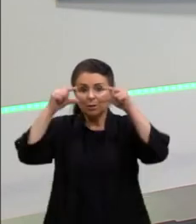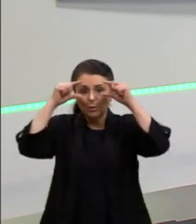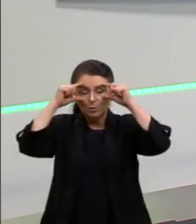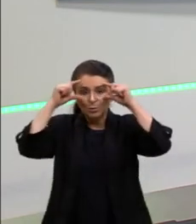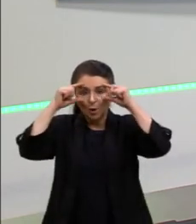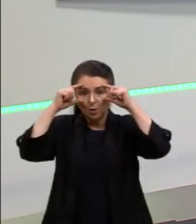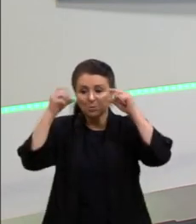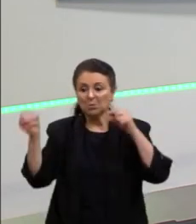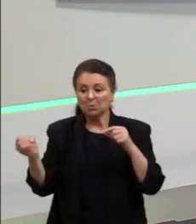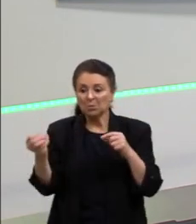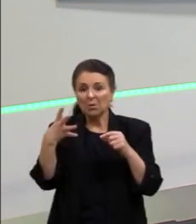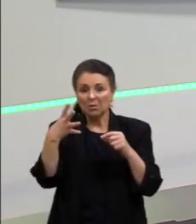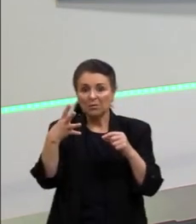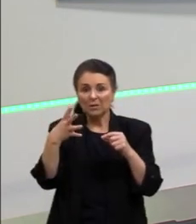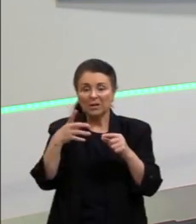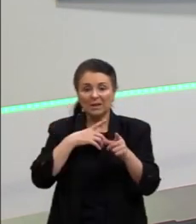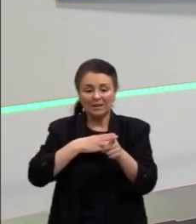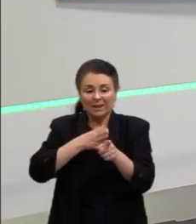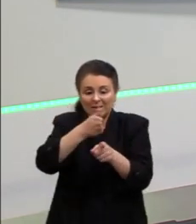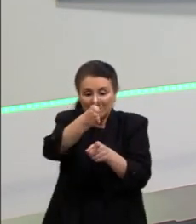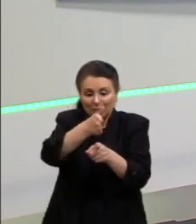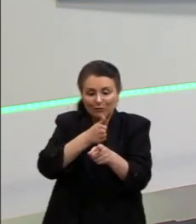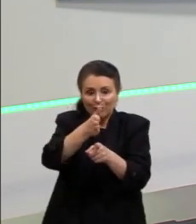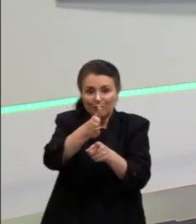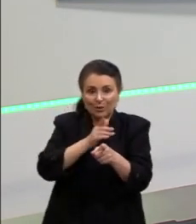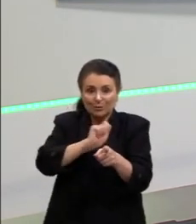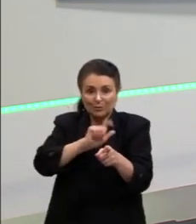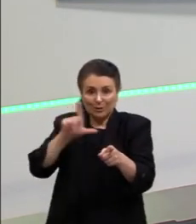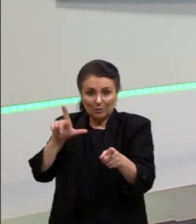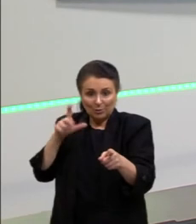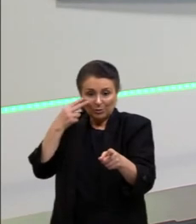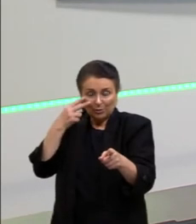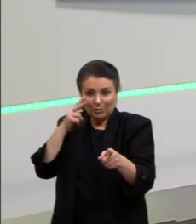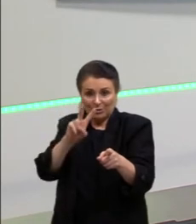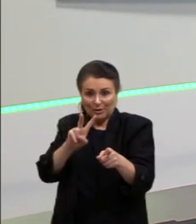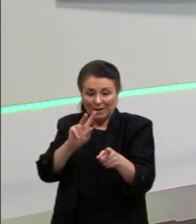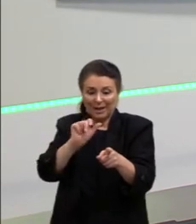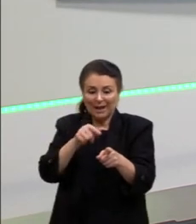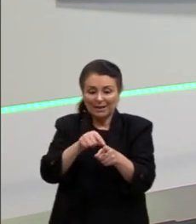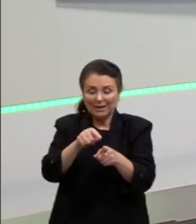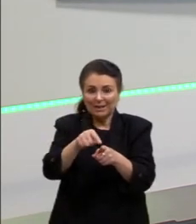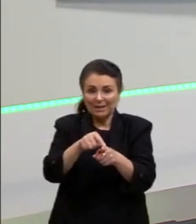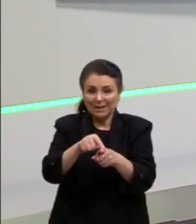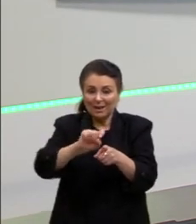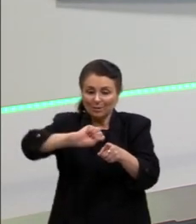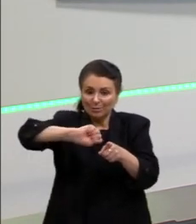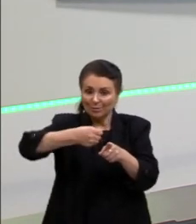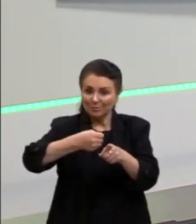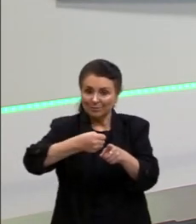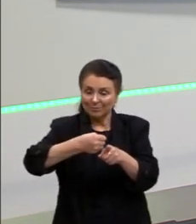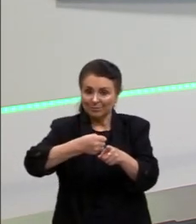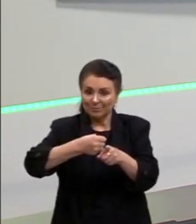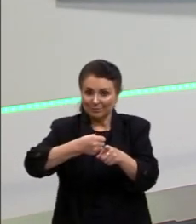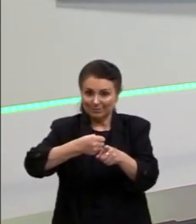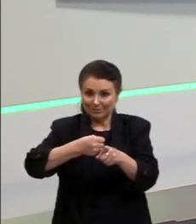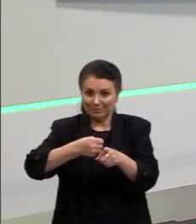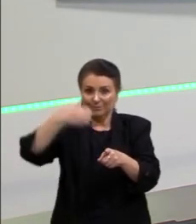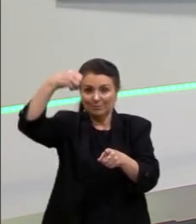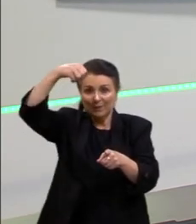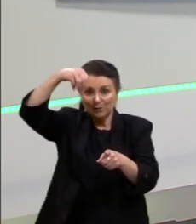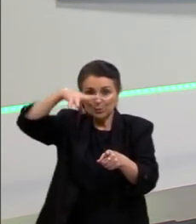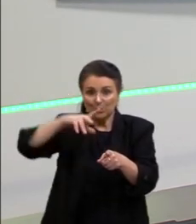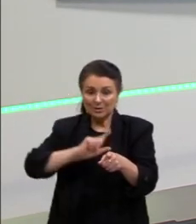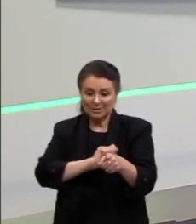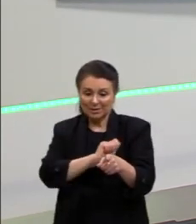com filtro azul, que a gente consegue visualizar que ele vai bloquear essas luzes azuis, que são as que vêm, então,